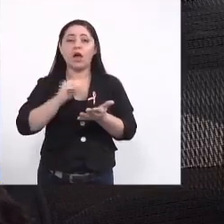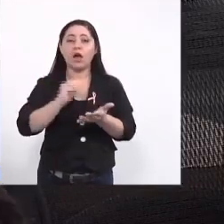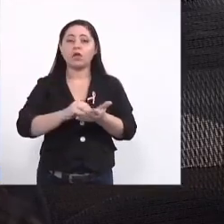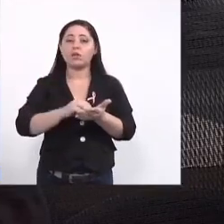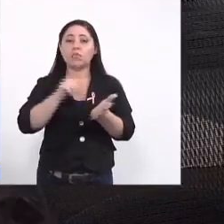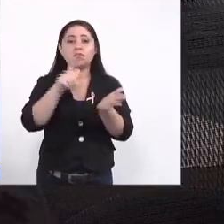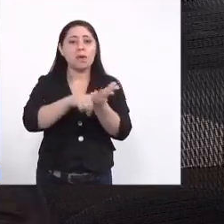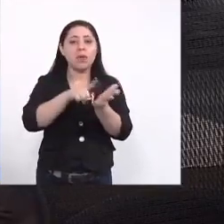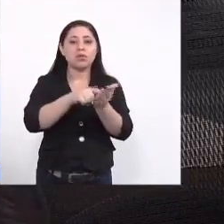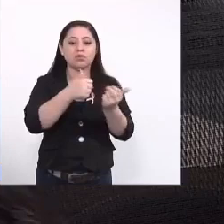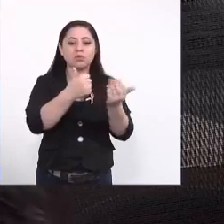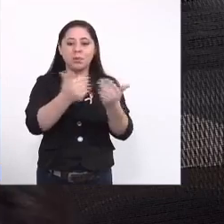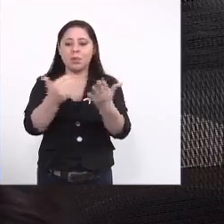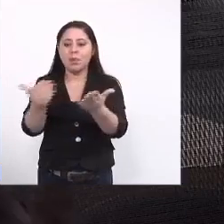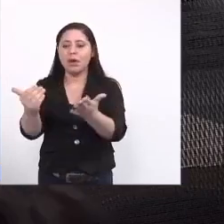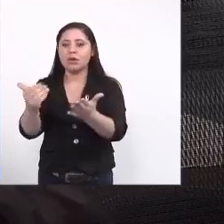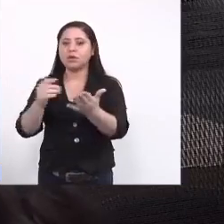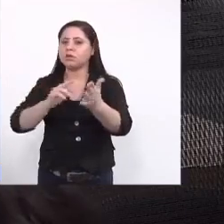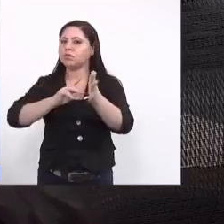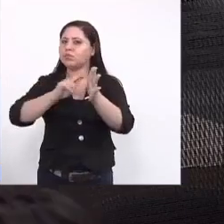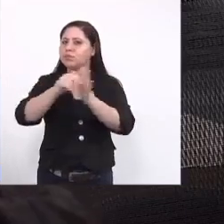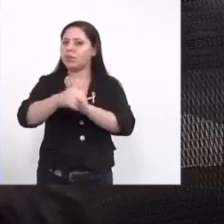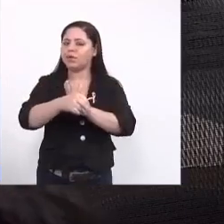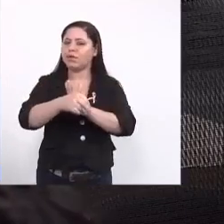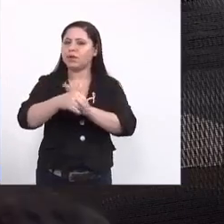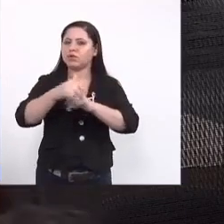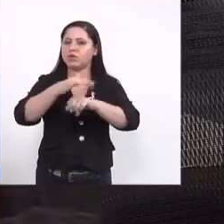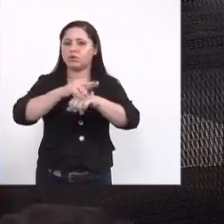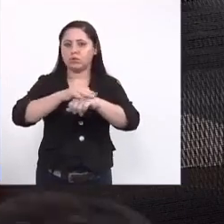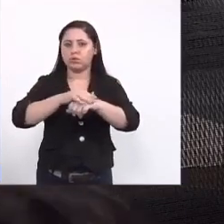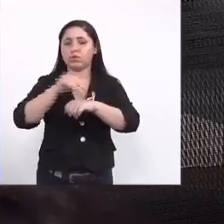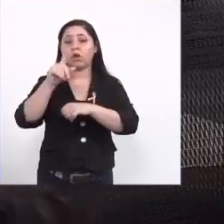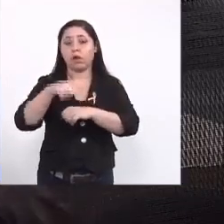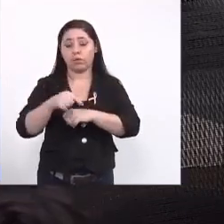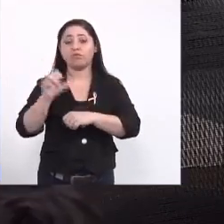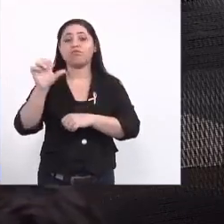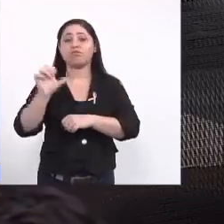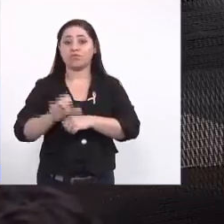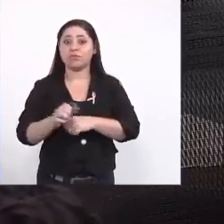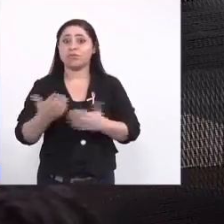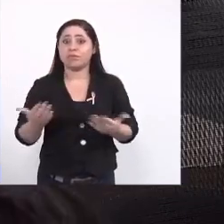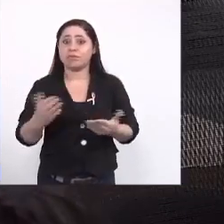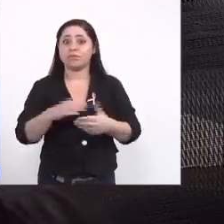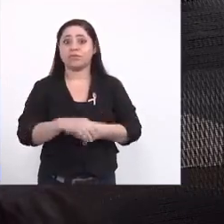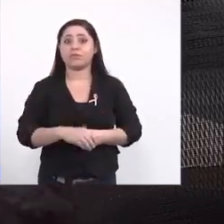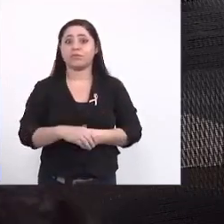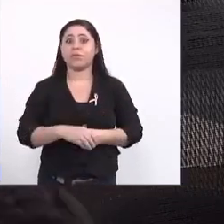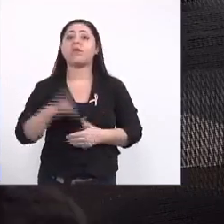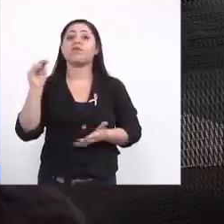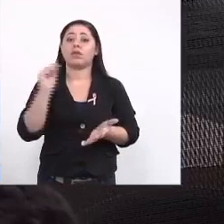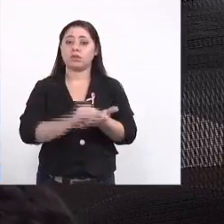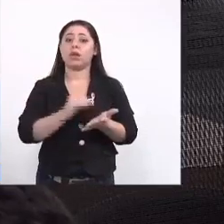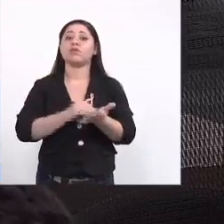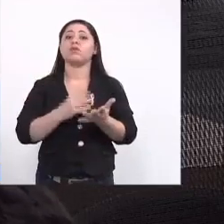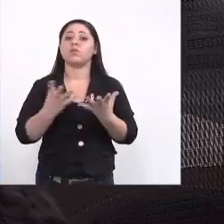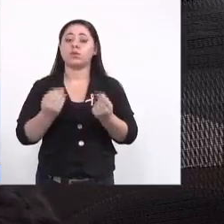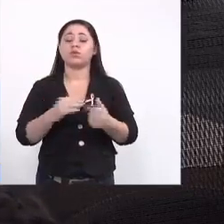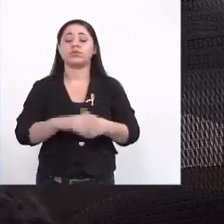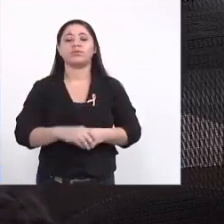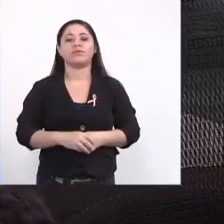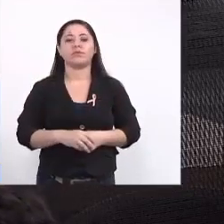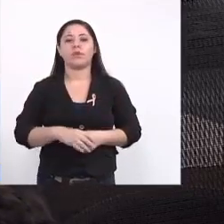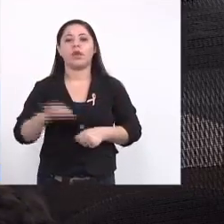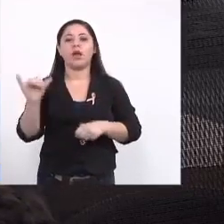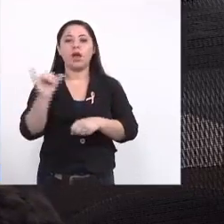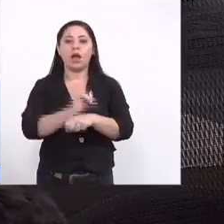de folder sobre diversos tipos de doença é ridículo tanto que tem faltado as